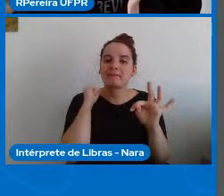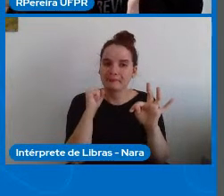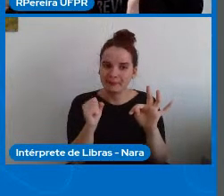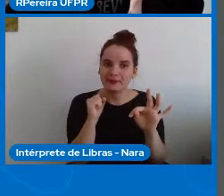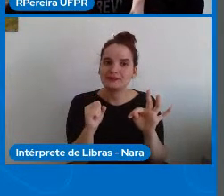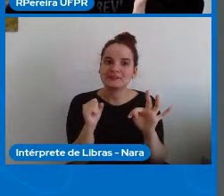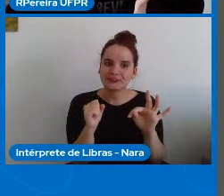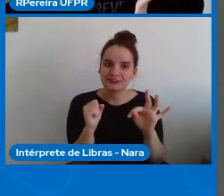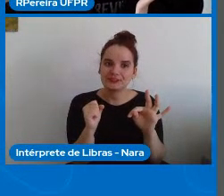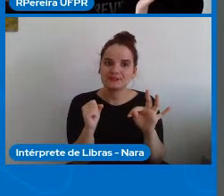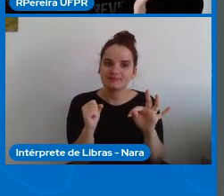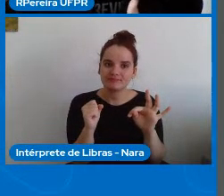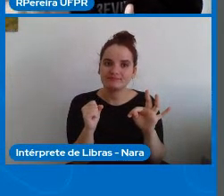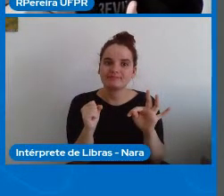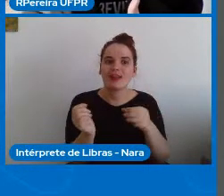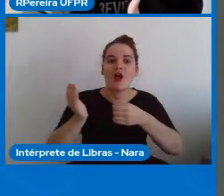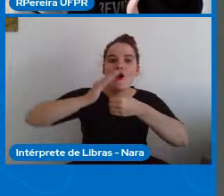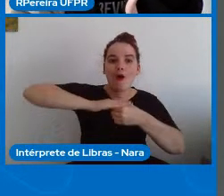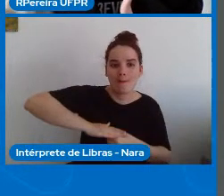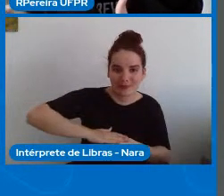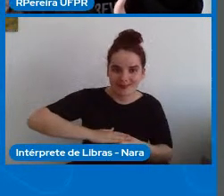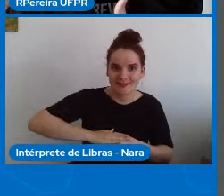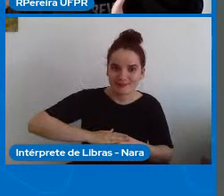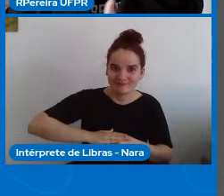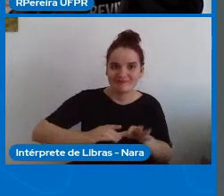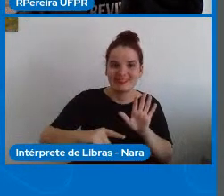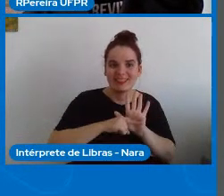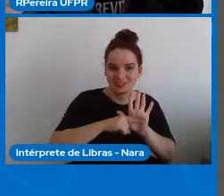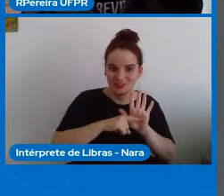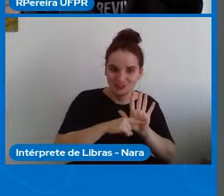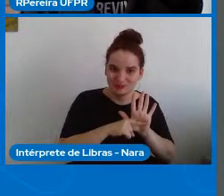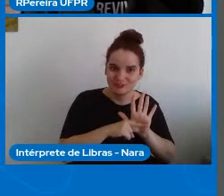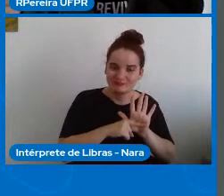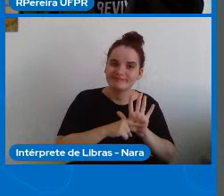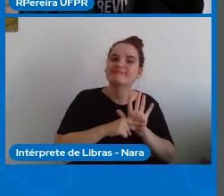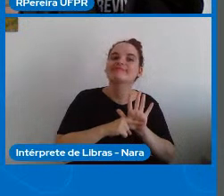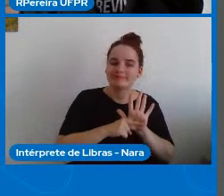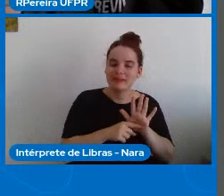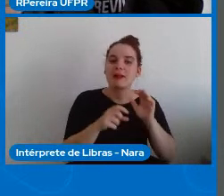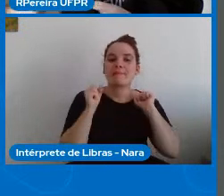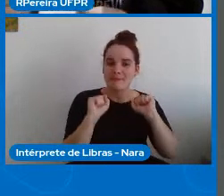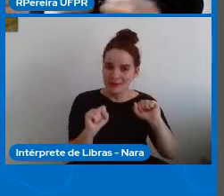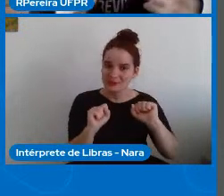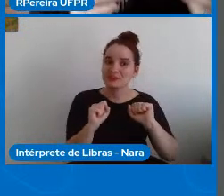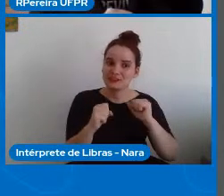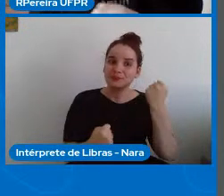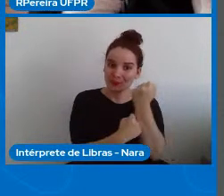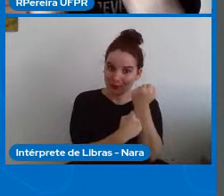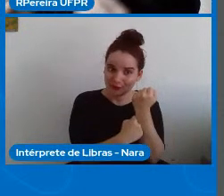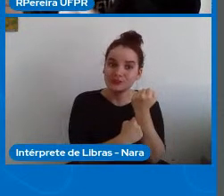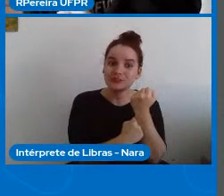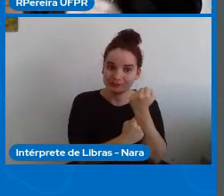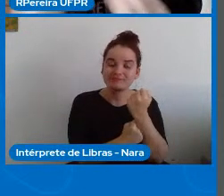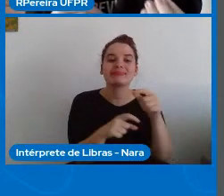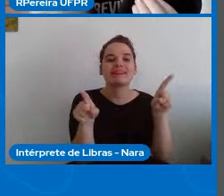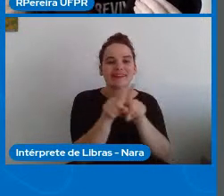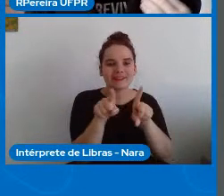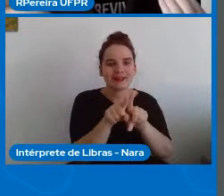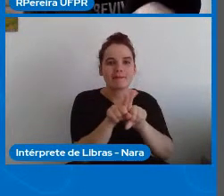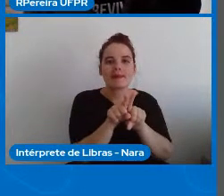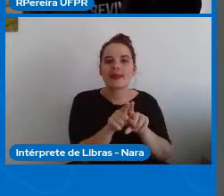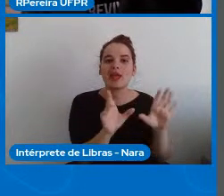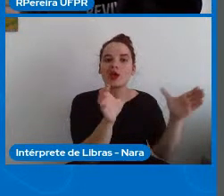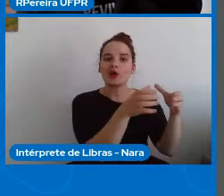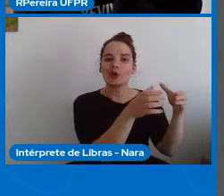continuar desencadeando impactos negativos perpetuando opressões que vai continuar favorecendo determinados